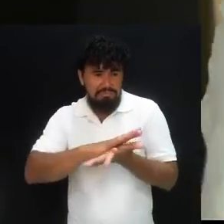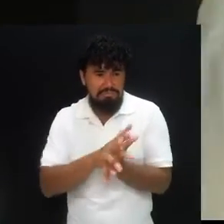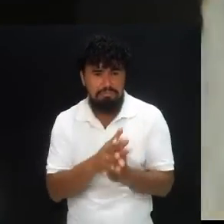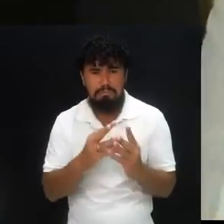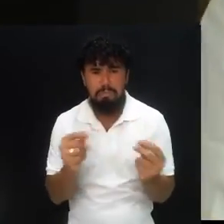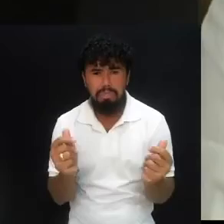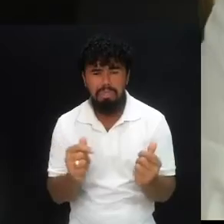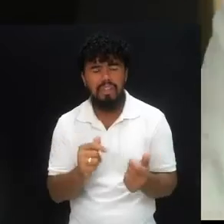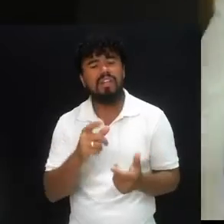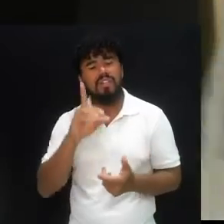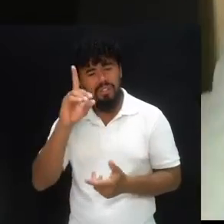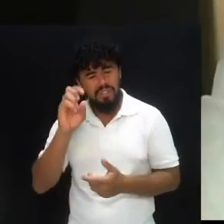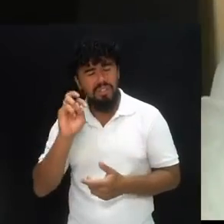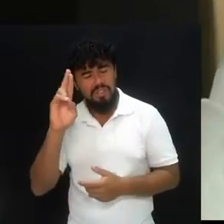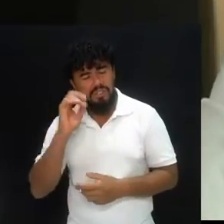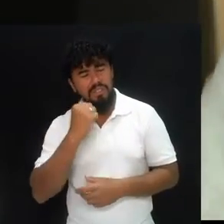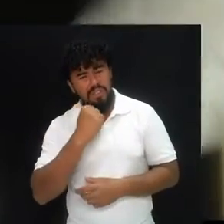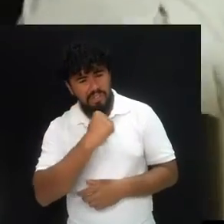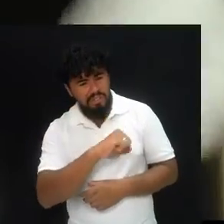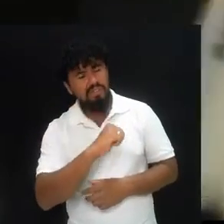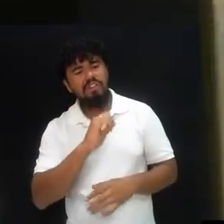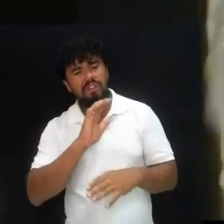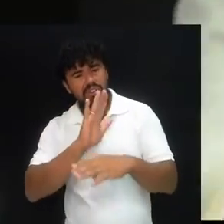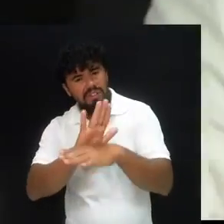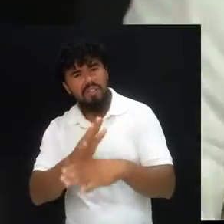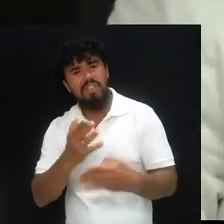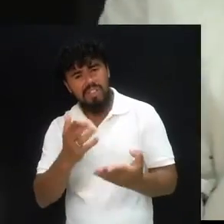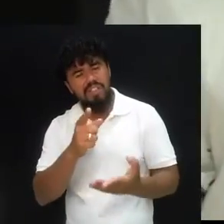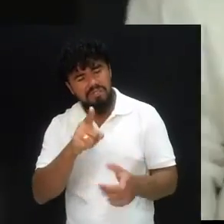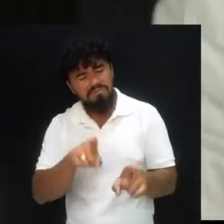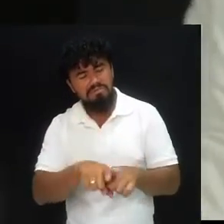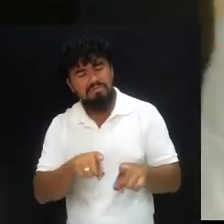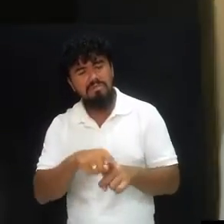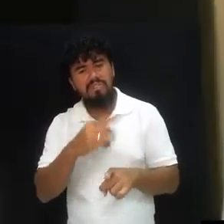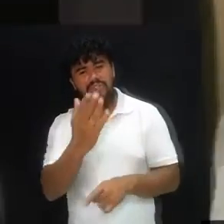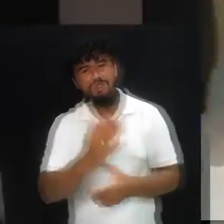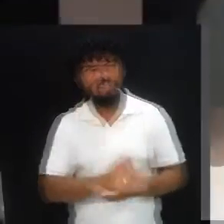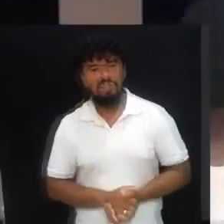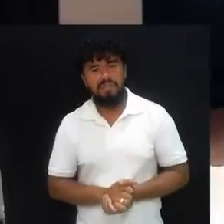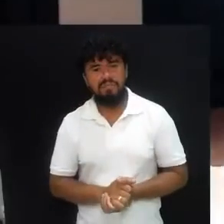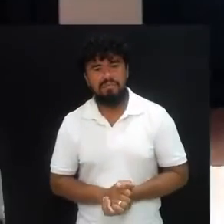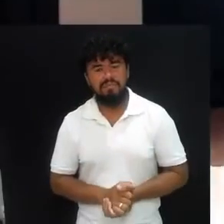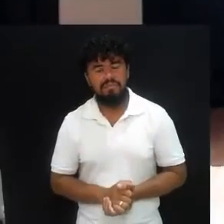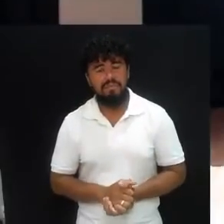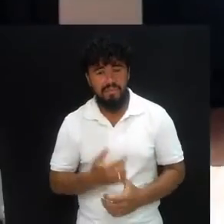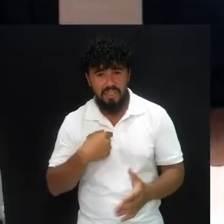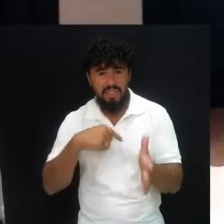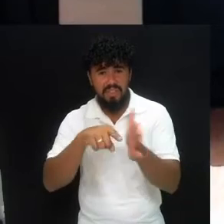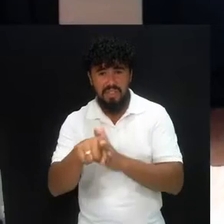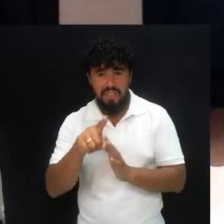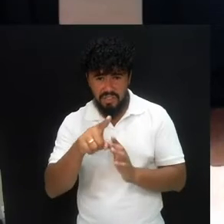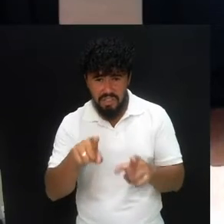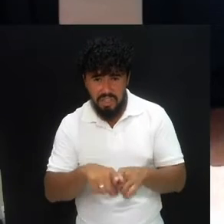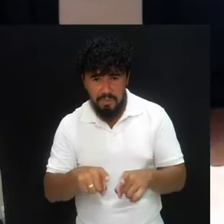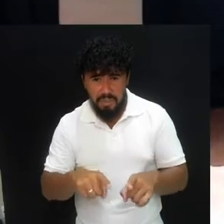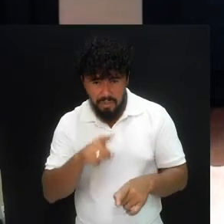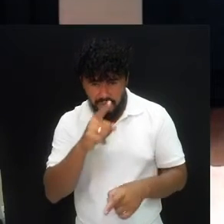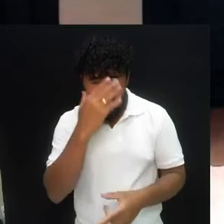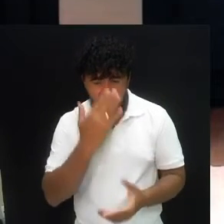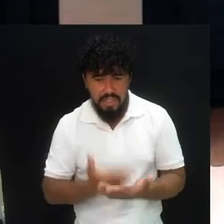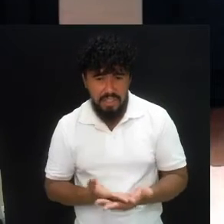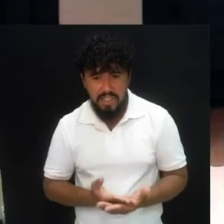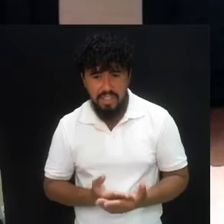O Senhor vai intervir, como fez com Daniel. Ele vai fazer com você também. A minha pergunta é, você crê nisso?